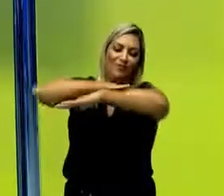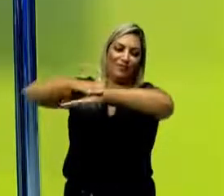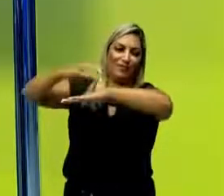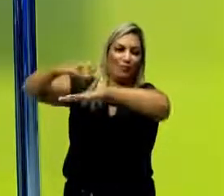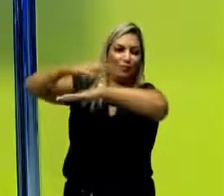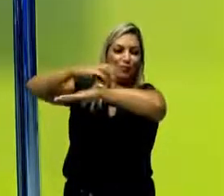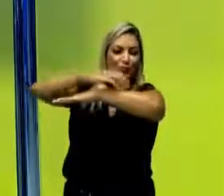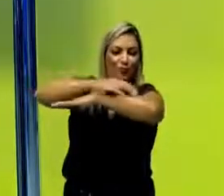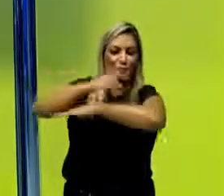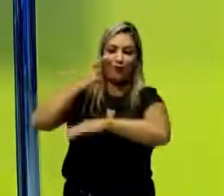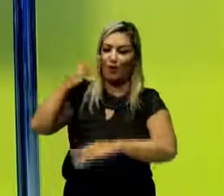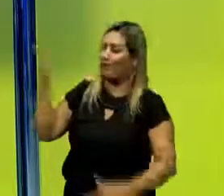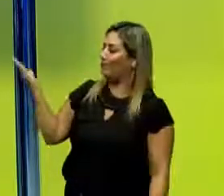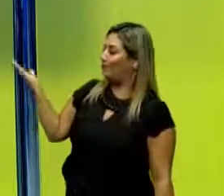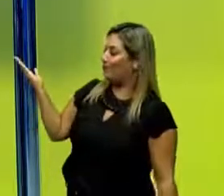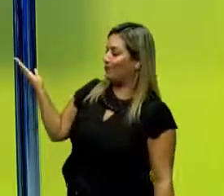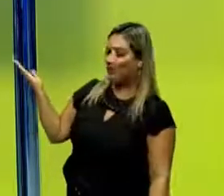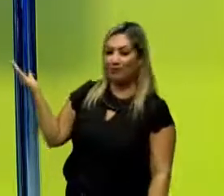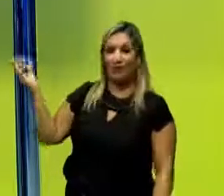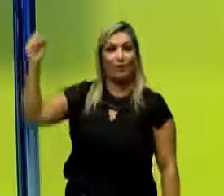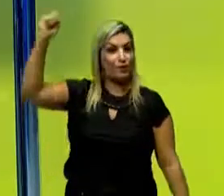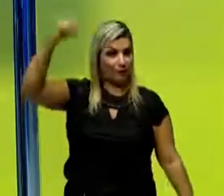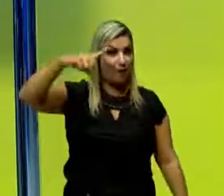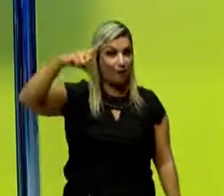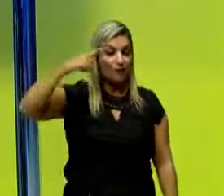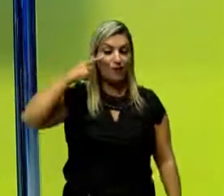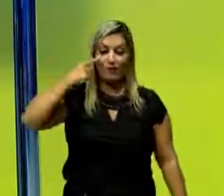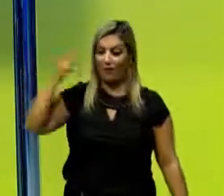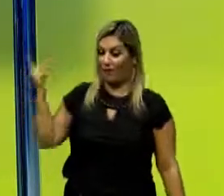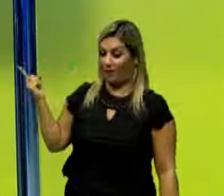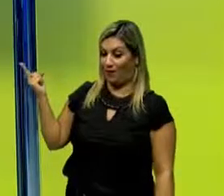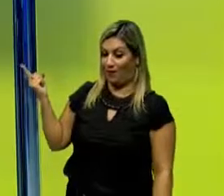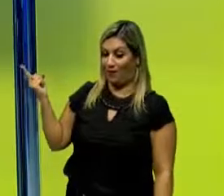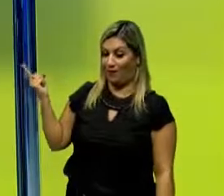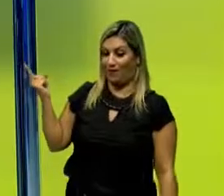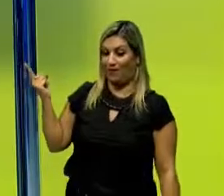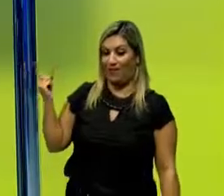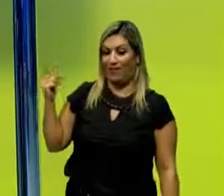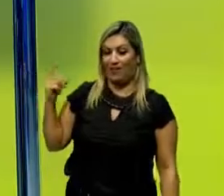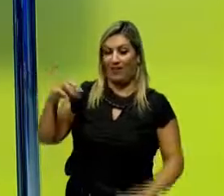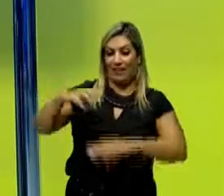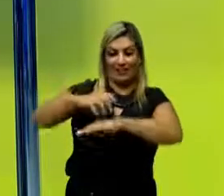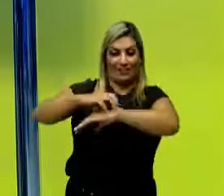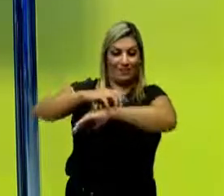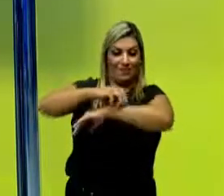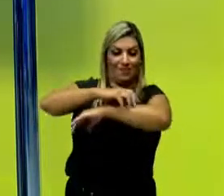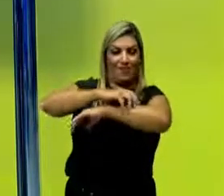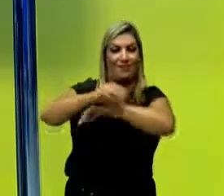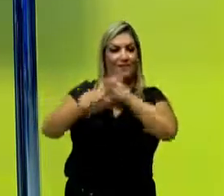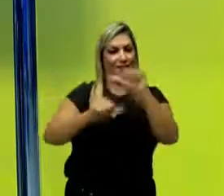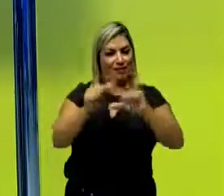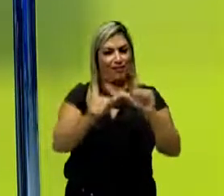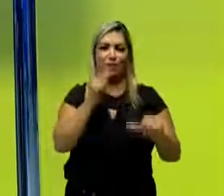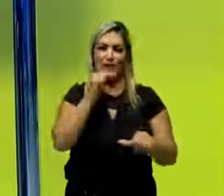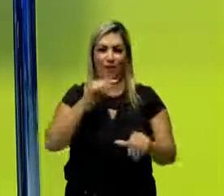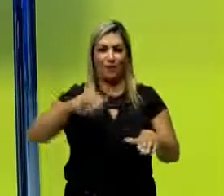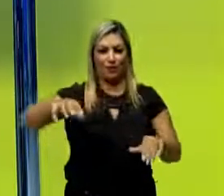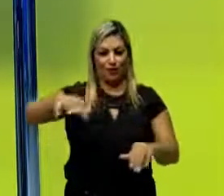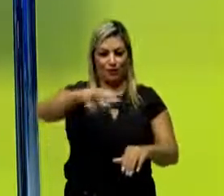inclusive, pela incidência da luz do sol, o tanto que essas patas deformam a água nessas regiões